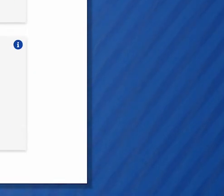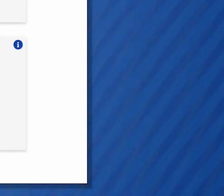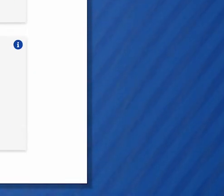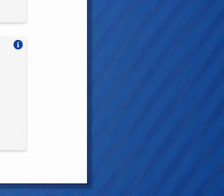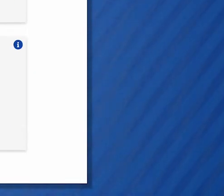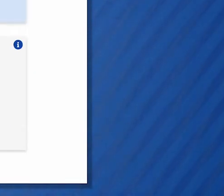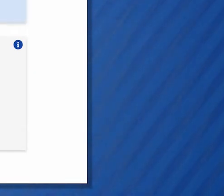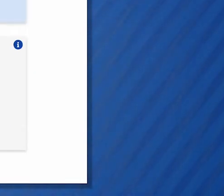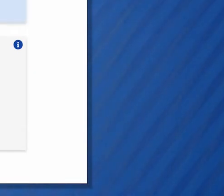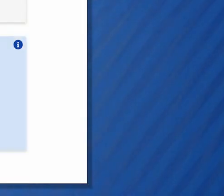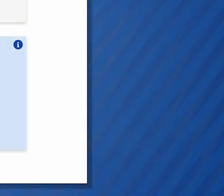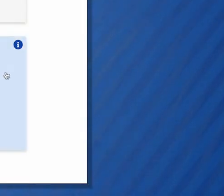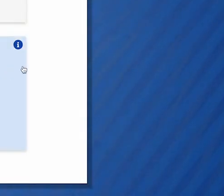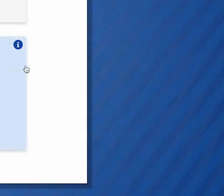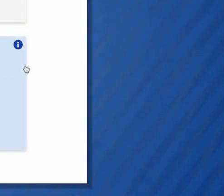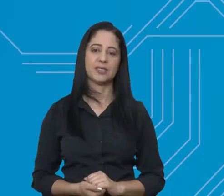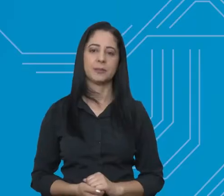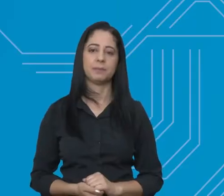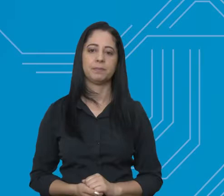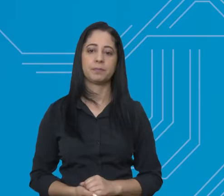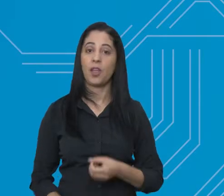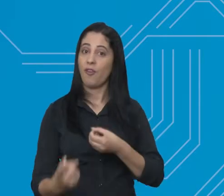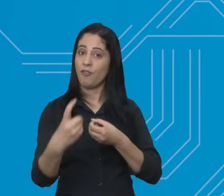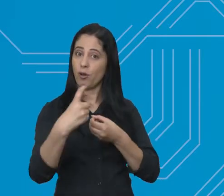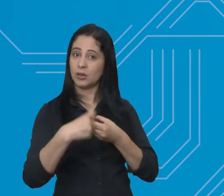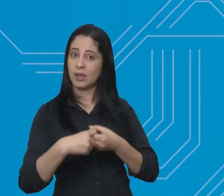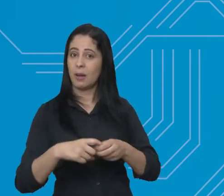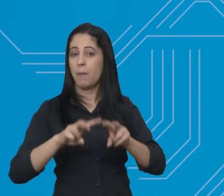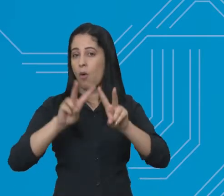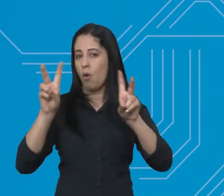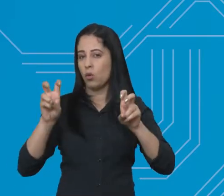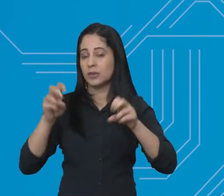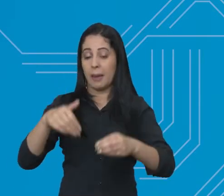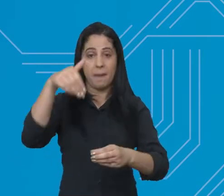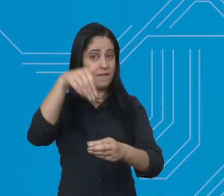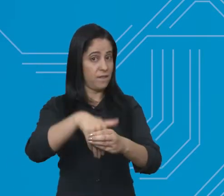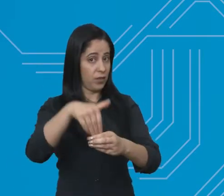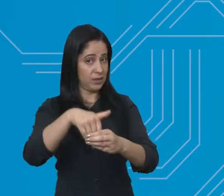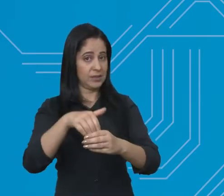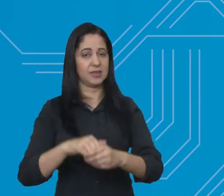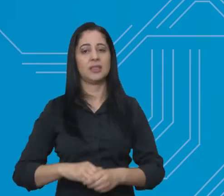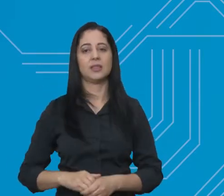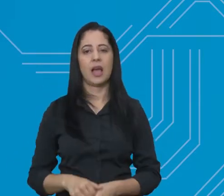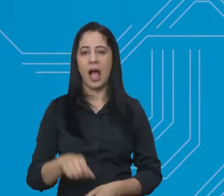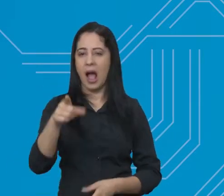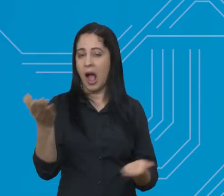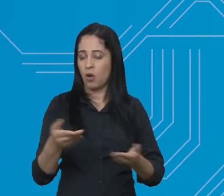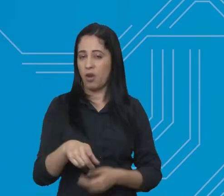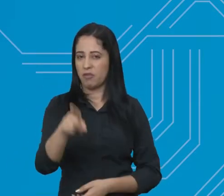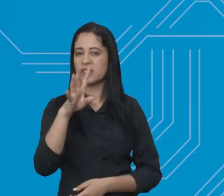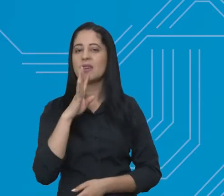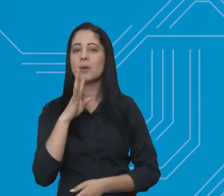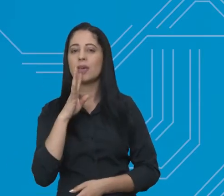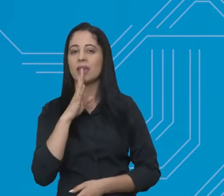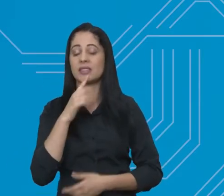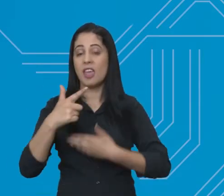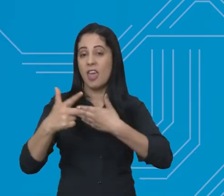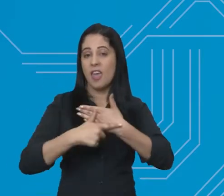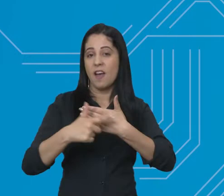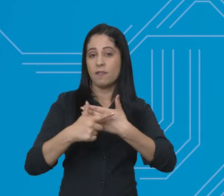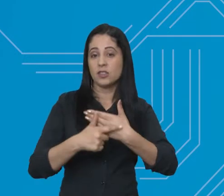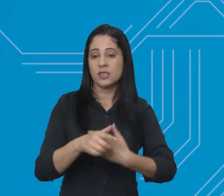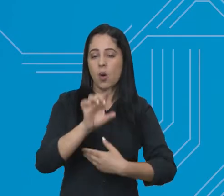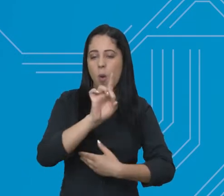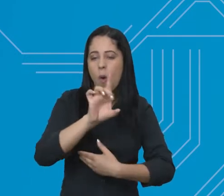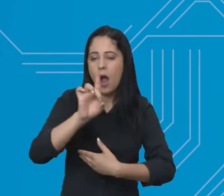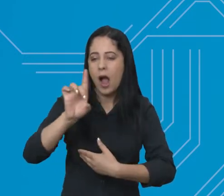para tirar todas as suas dúvidas. E voltamos à nossa série eleições. Agora você vai conhecer as funções de cada